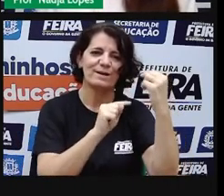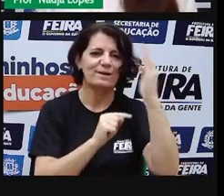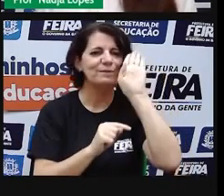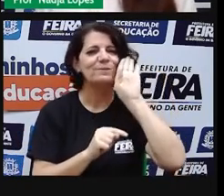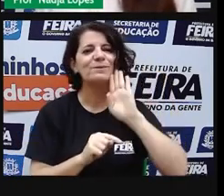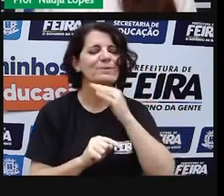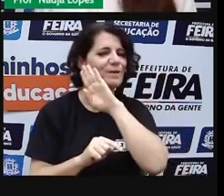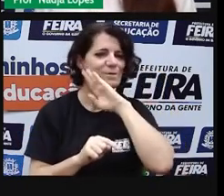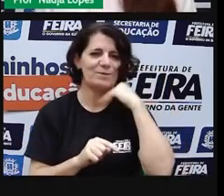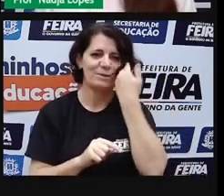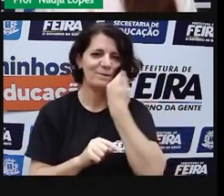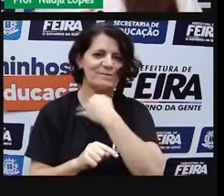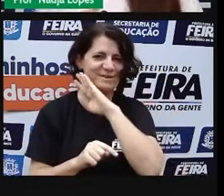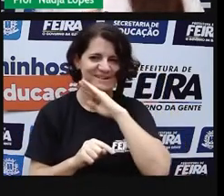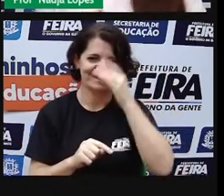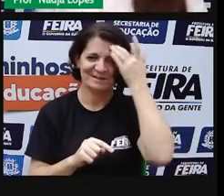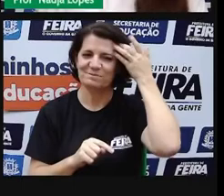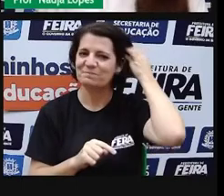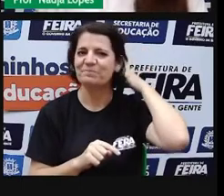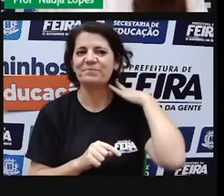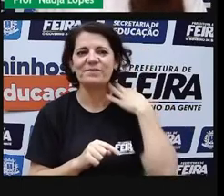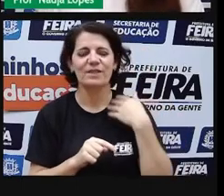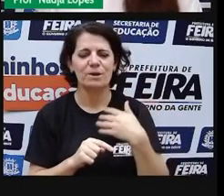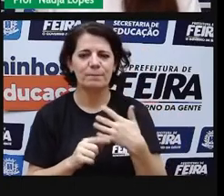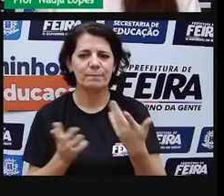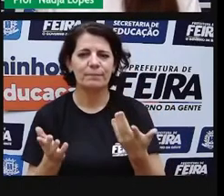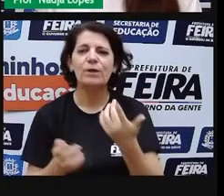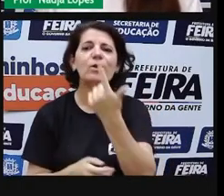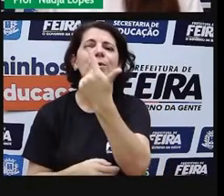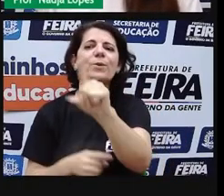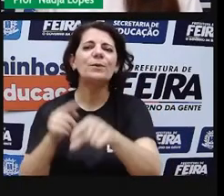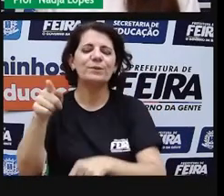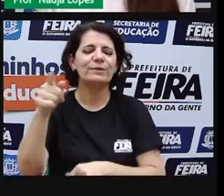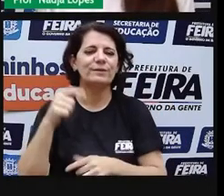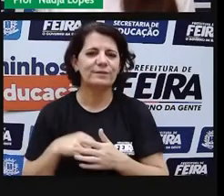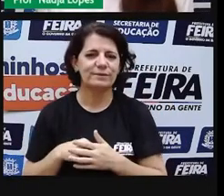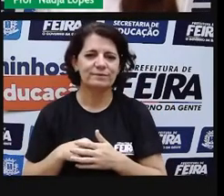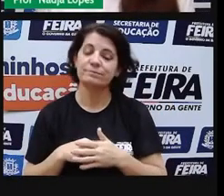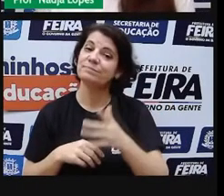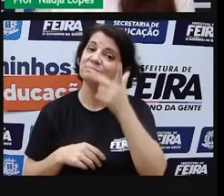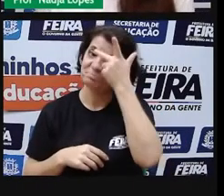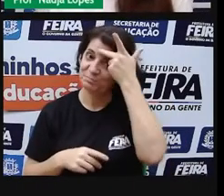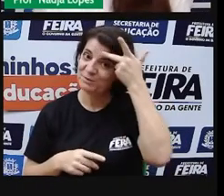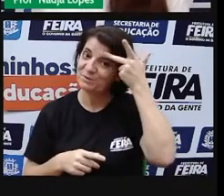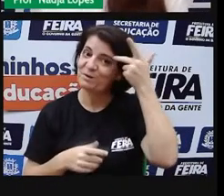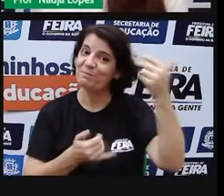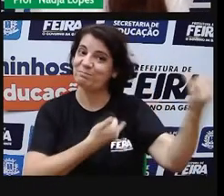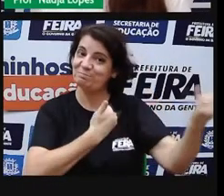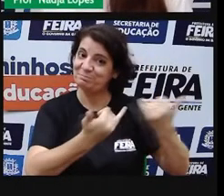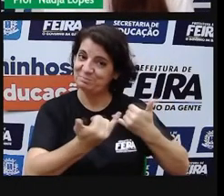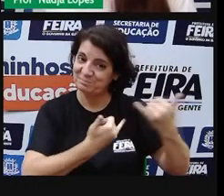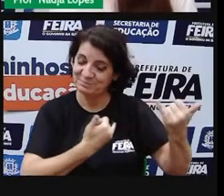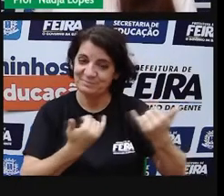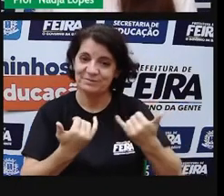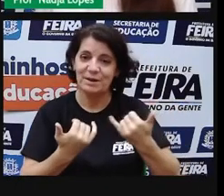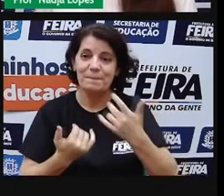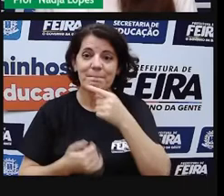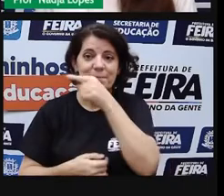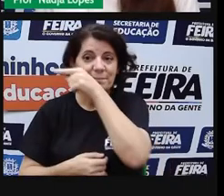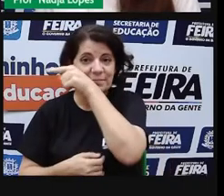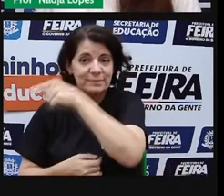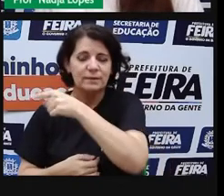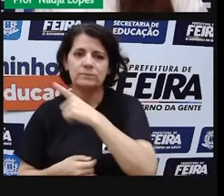E o Sobradinho? Por que que se chama Sobradinho? Reza a lenda que ali se localizava um